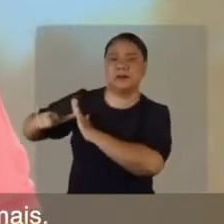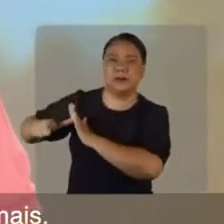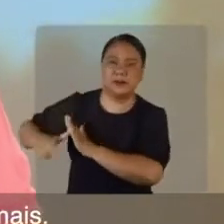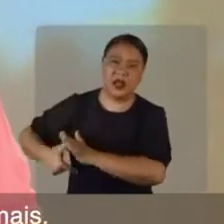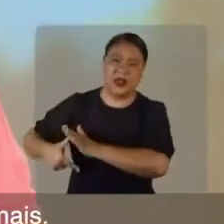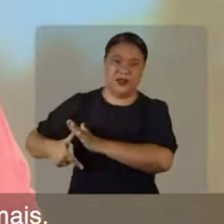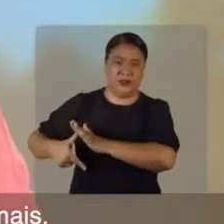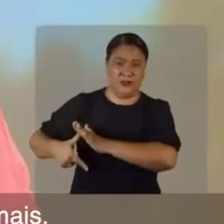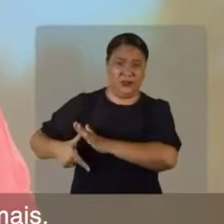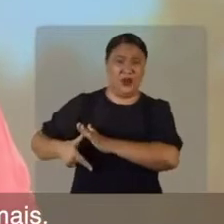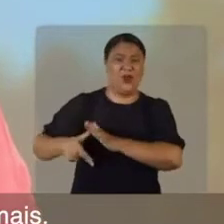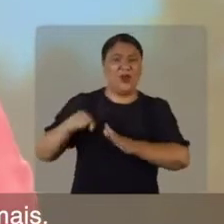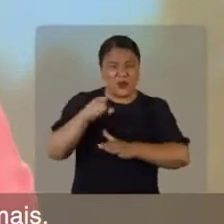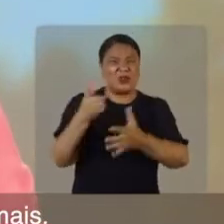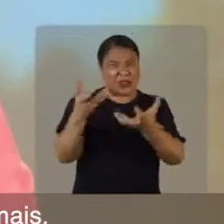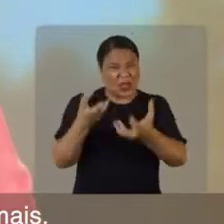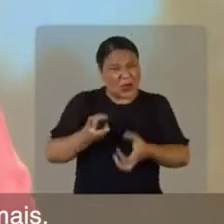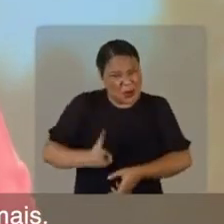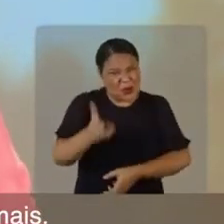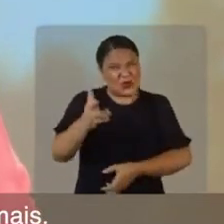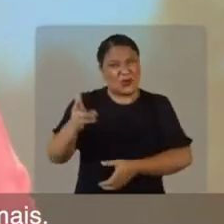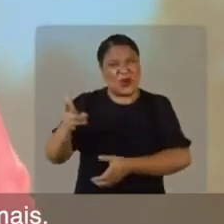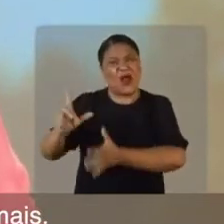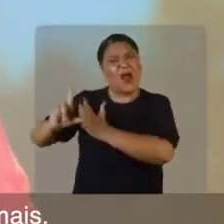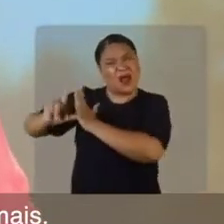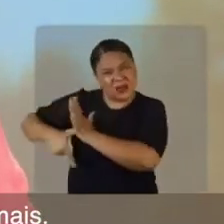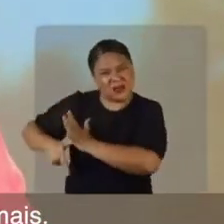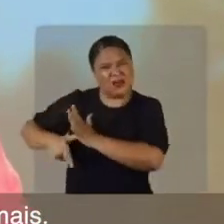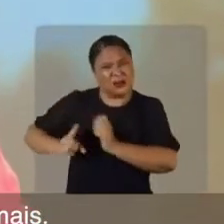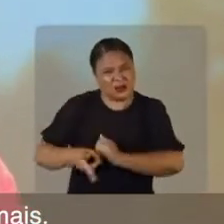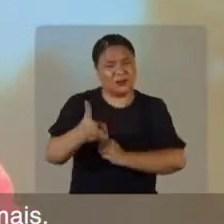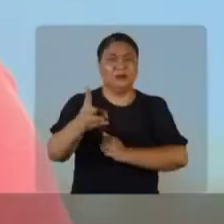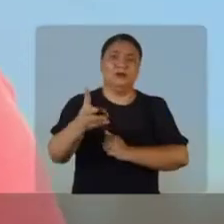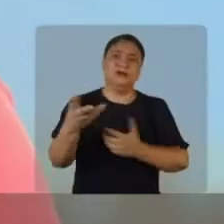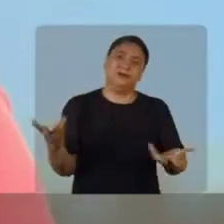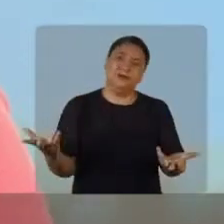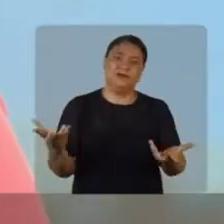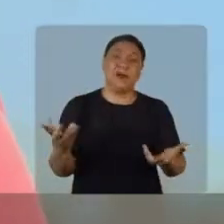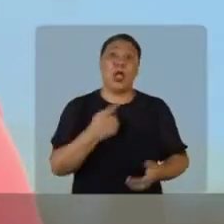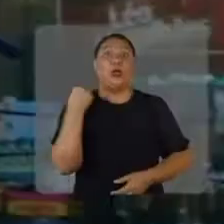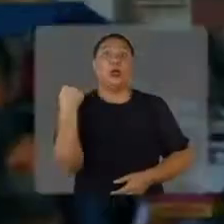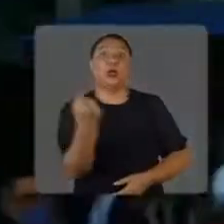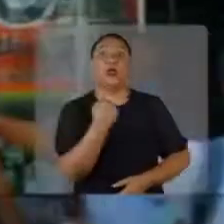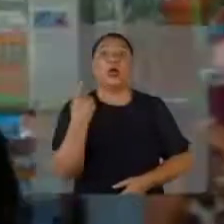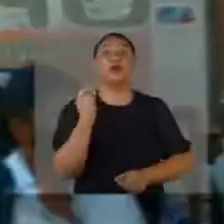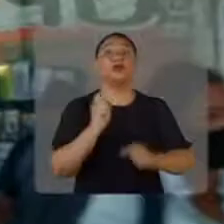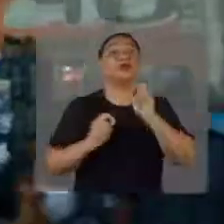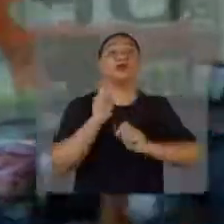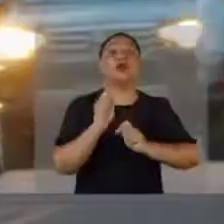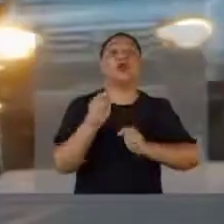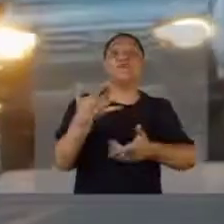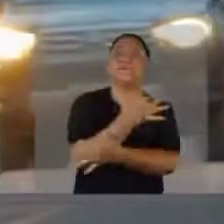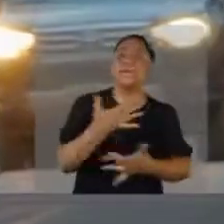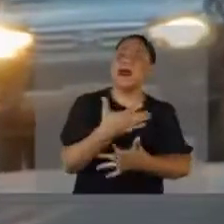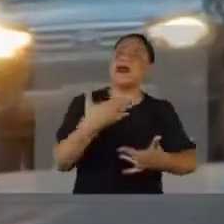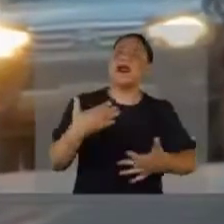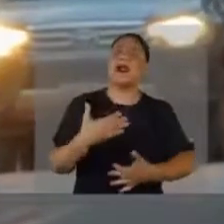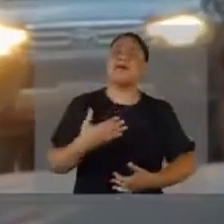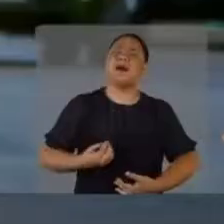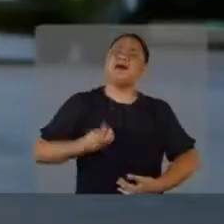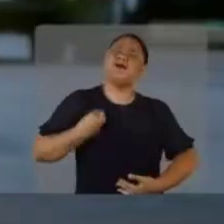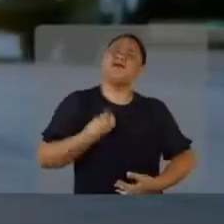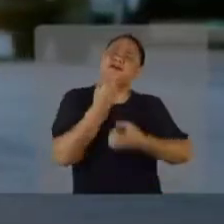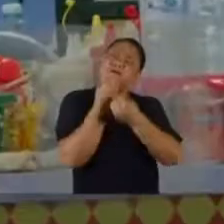atraso isso nos causou e pode nos causar ainda mais. Queremos uma Macapá que abra as portas para as